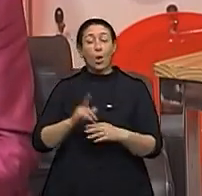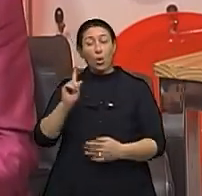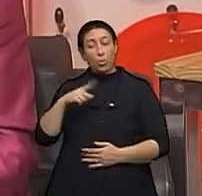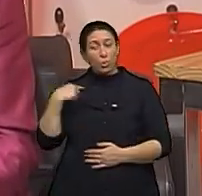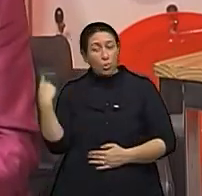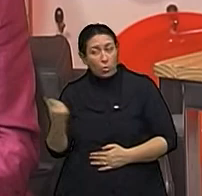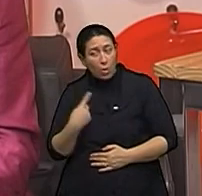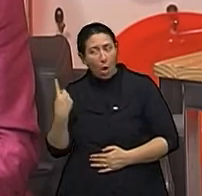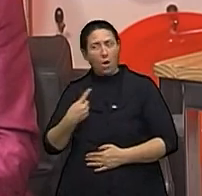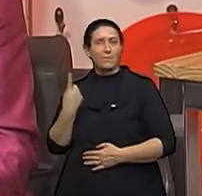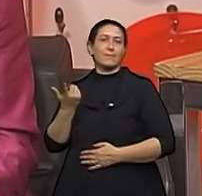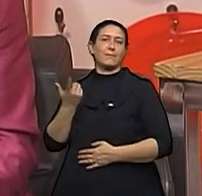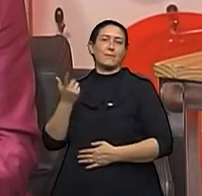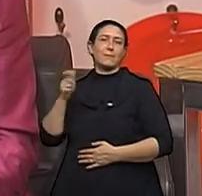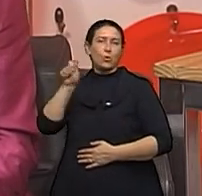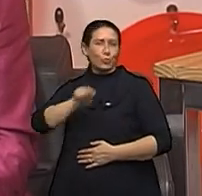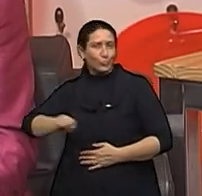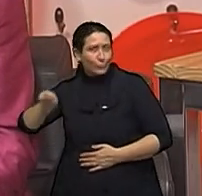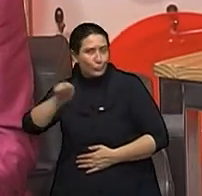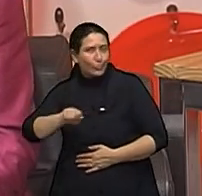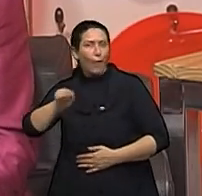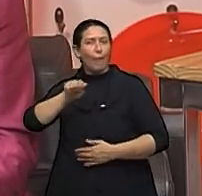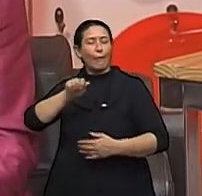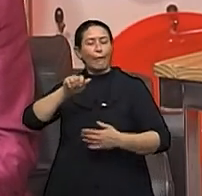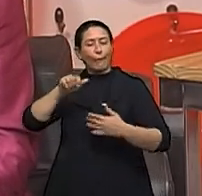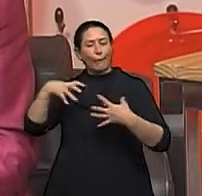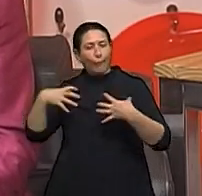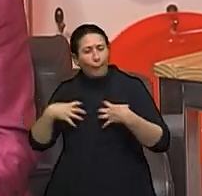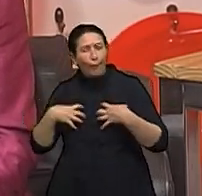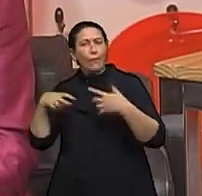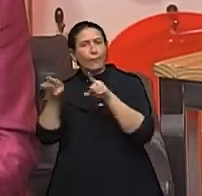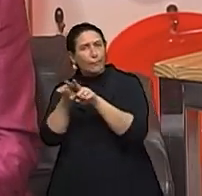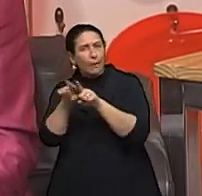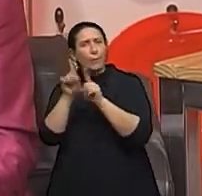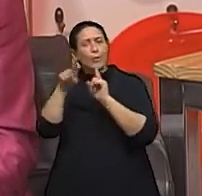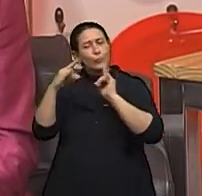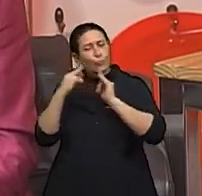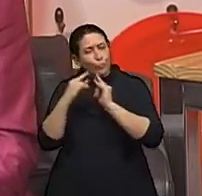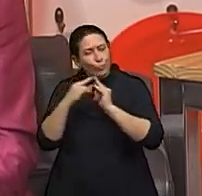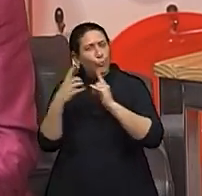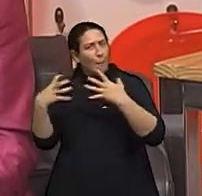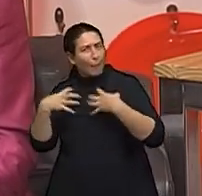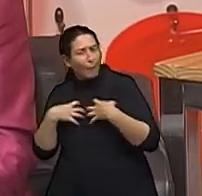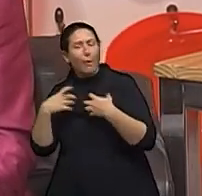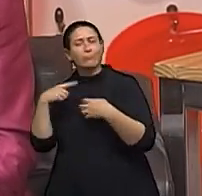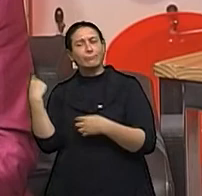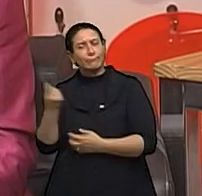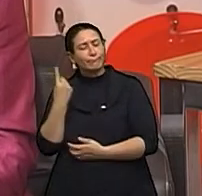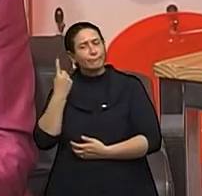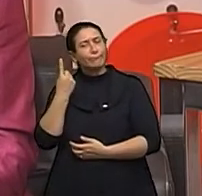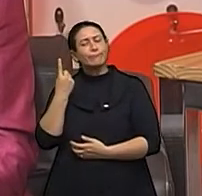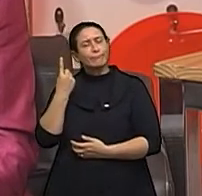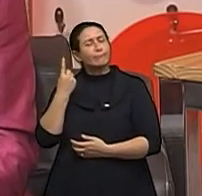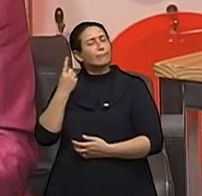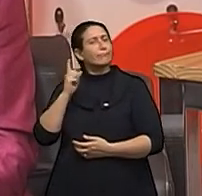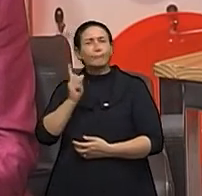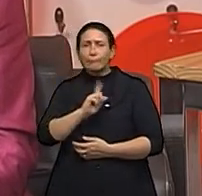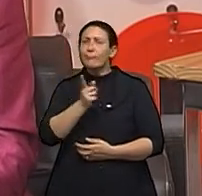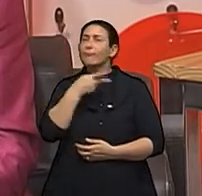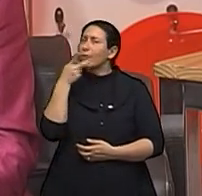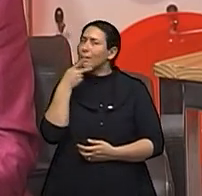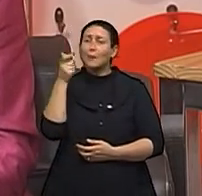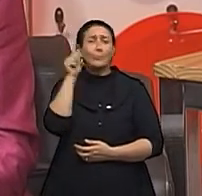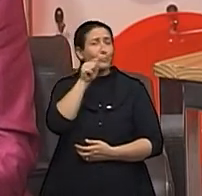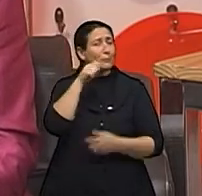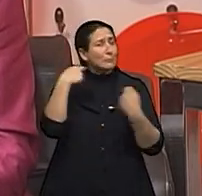mastologia, do Instituto da Mama e de outras entidades, continuamos apostando, principalmente aqui no Rio Grande do Sul, que as